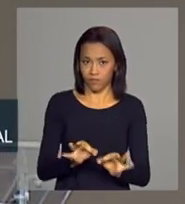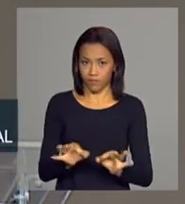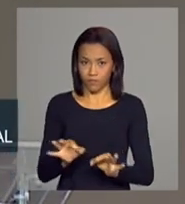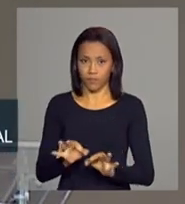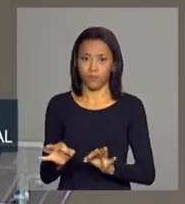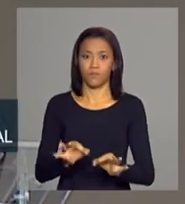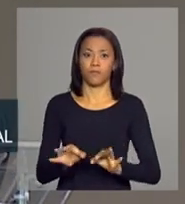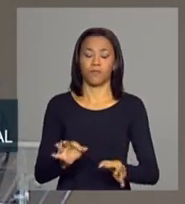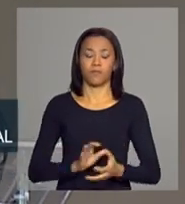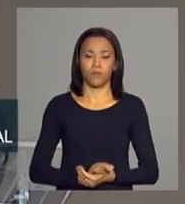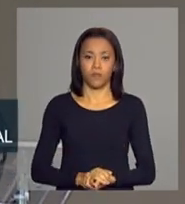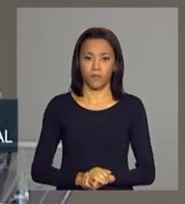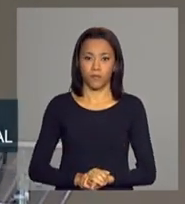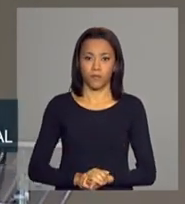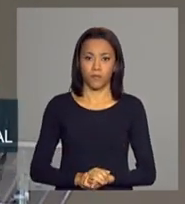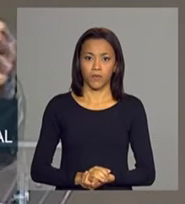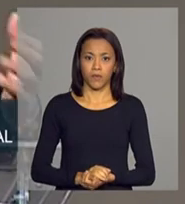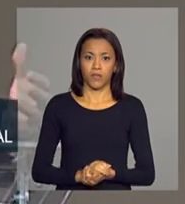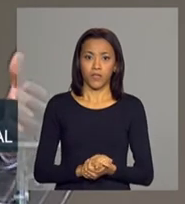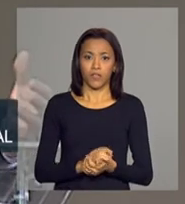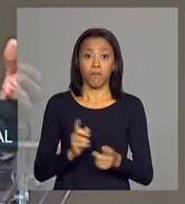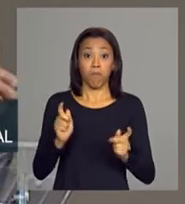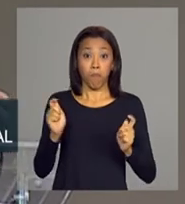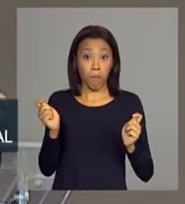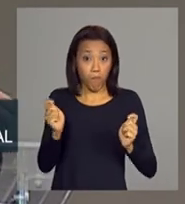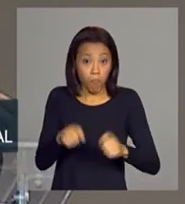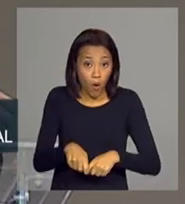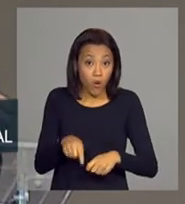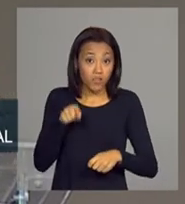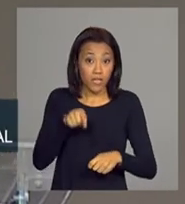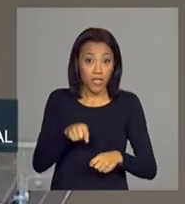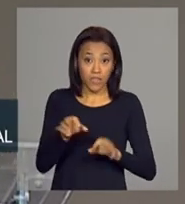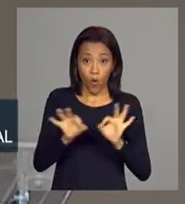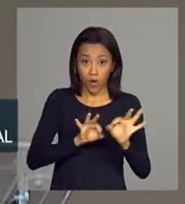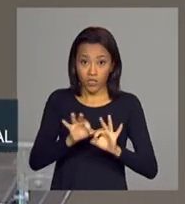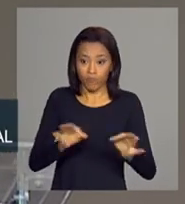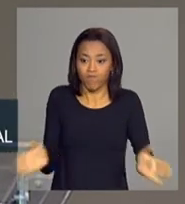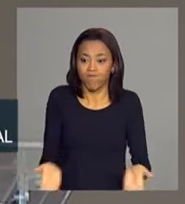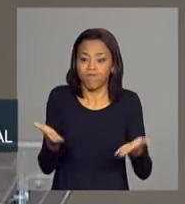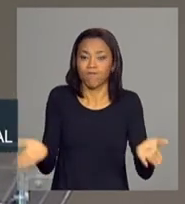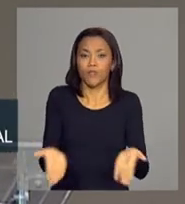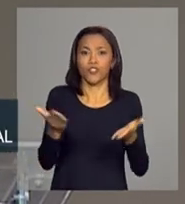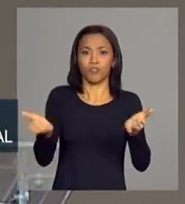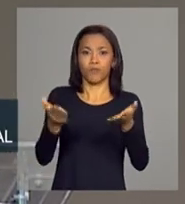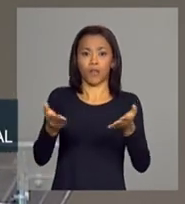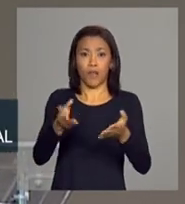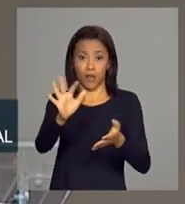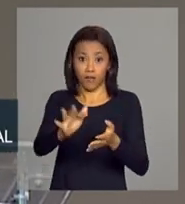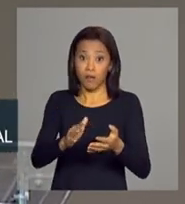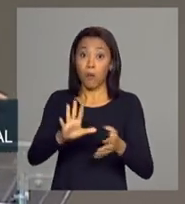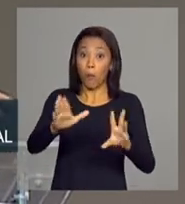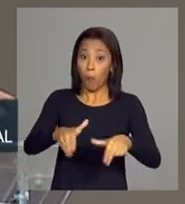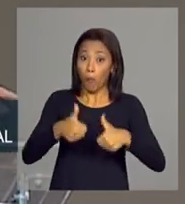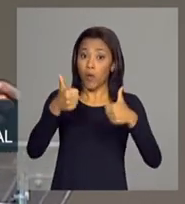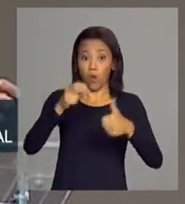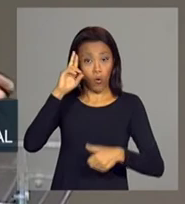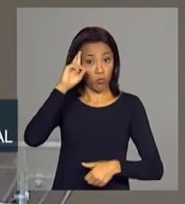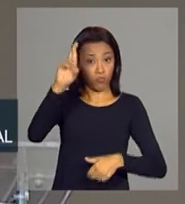mais indutora de expectativas do sistema empresarial.